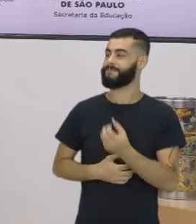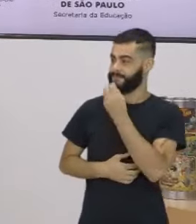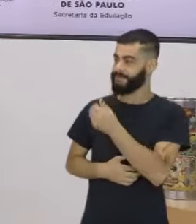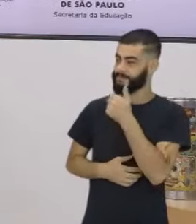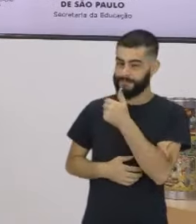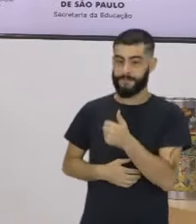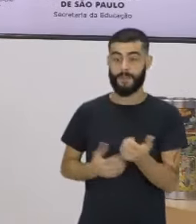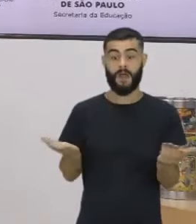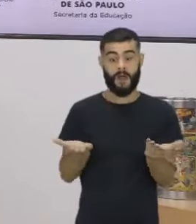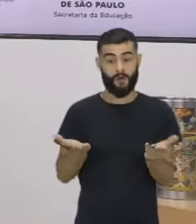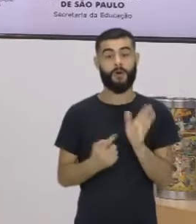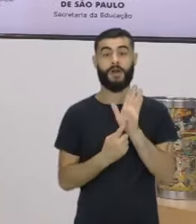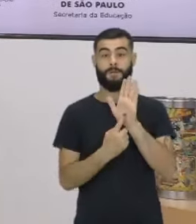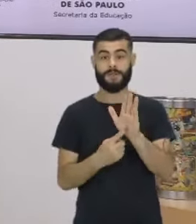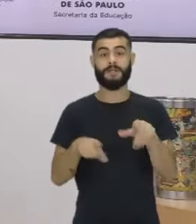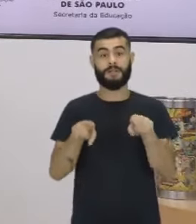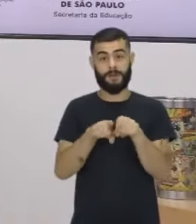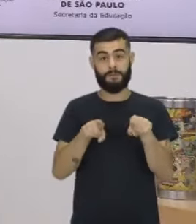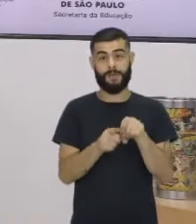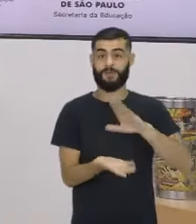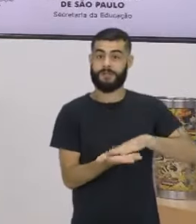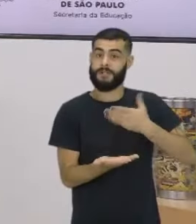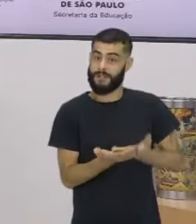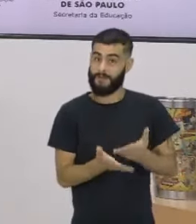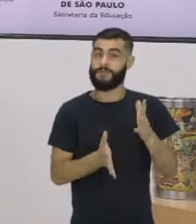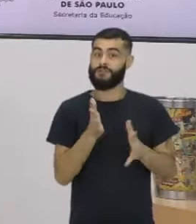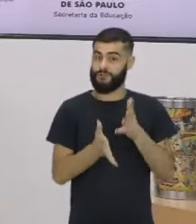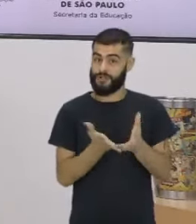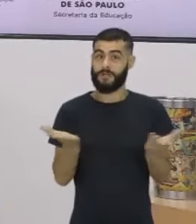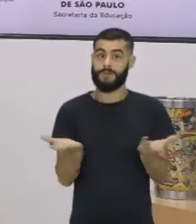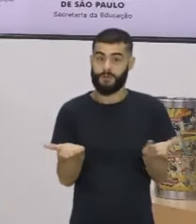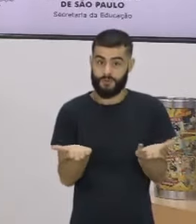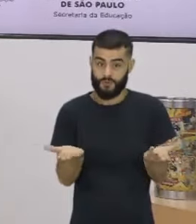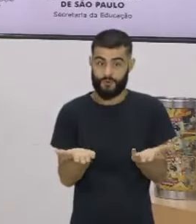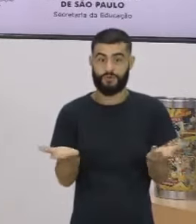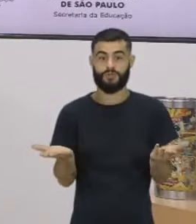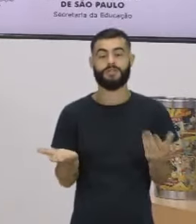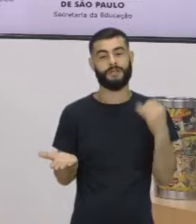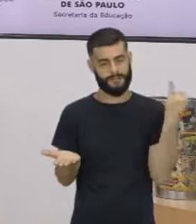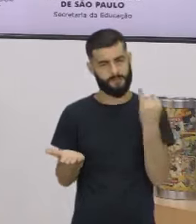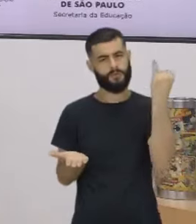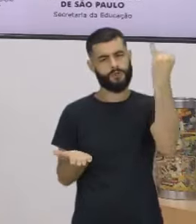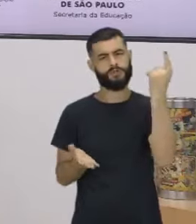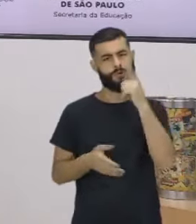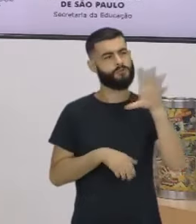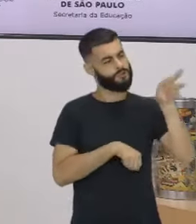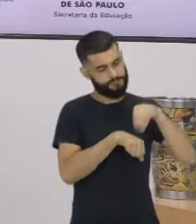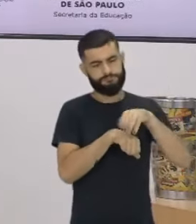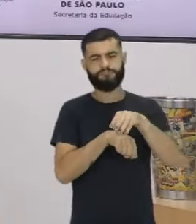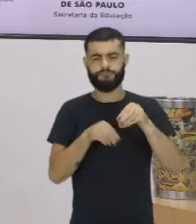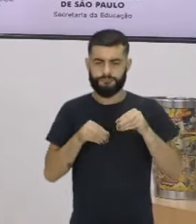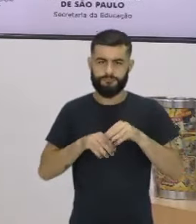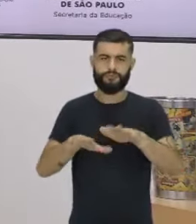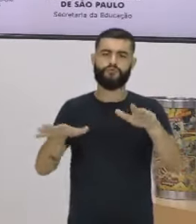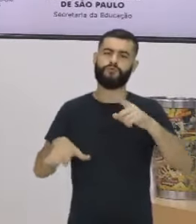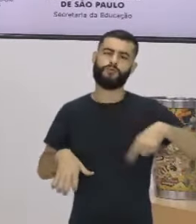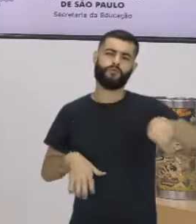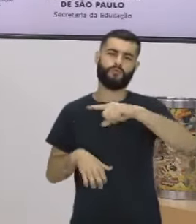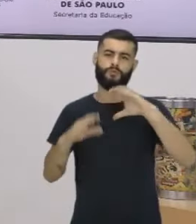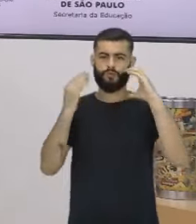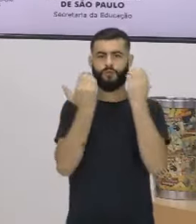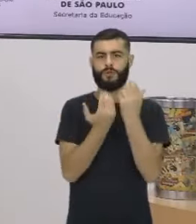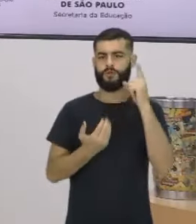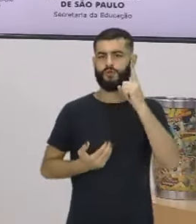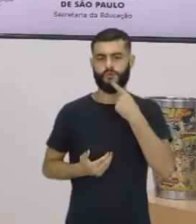Juliana, vou apresentar também os nossos intérpretes de Libras de hoje, necessários, levando nossa voz a toda a comunidade surda, que são o